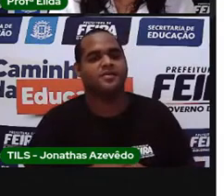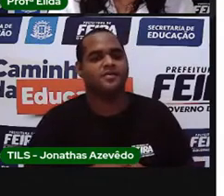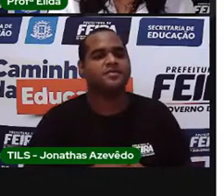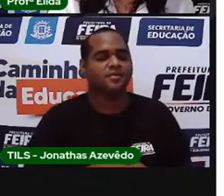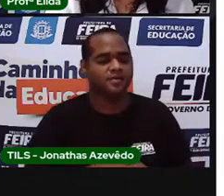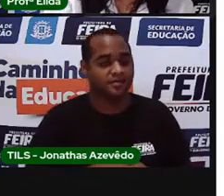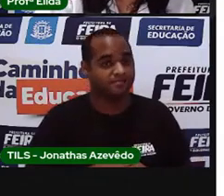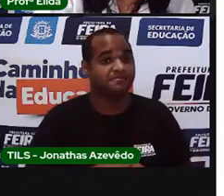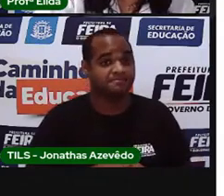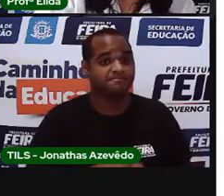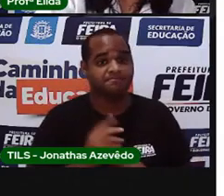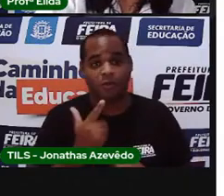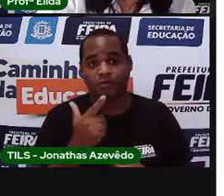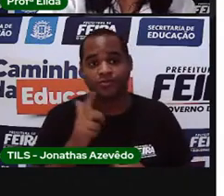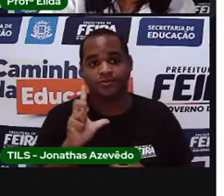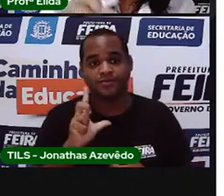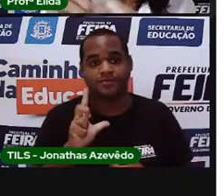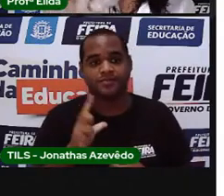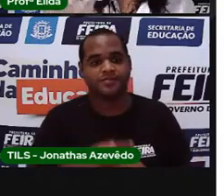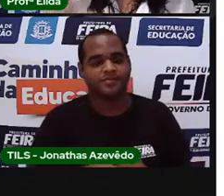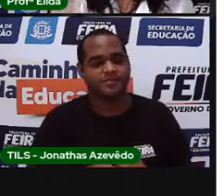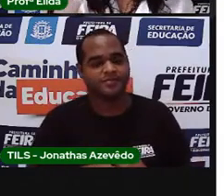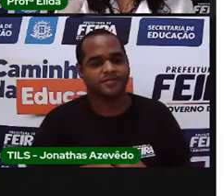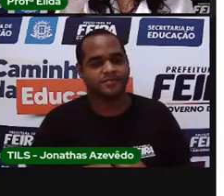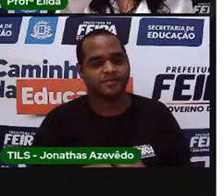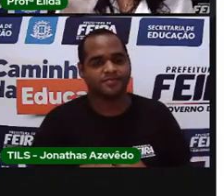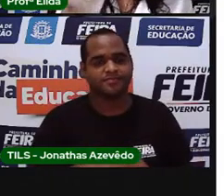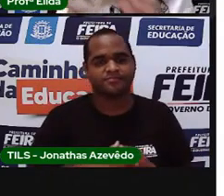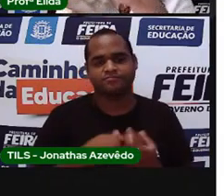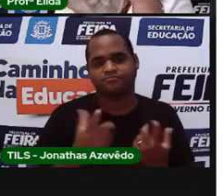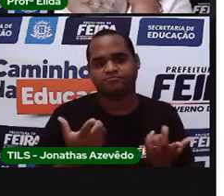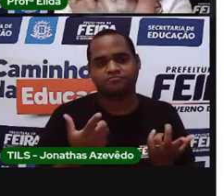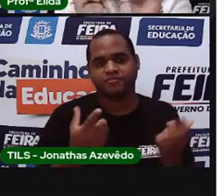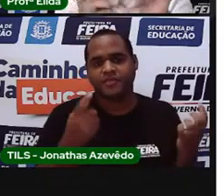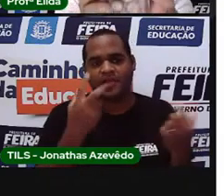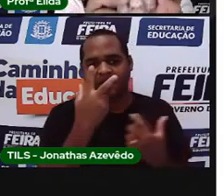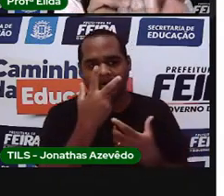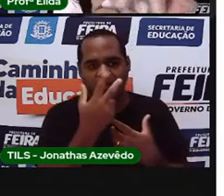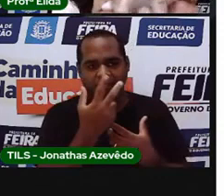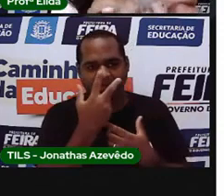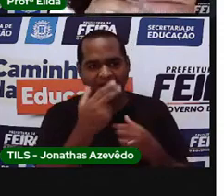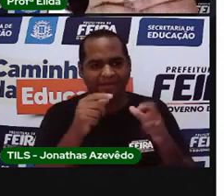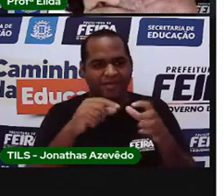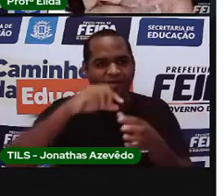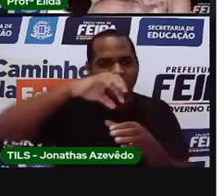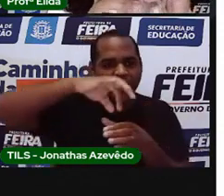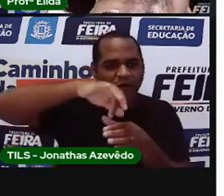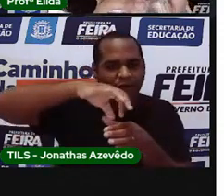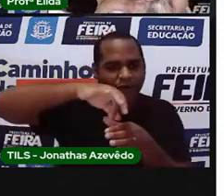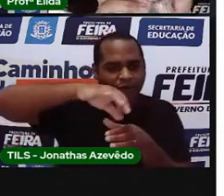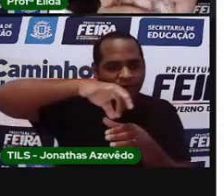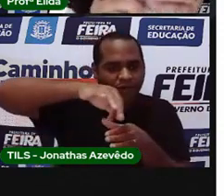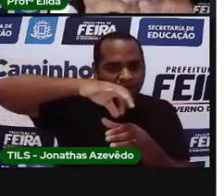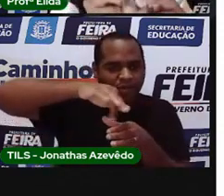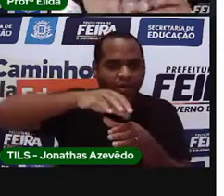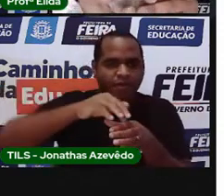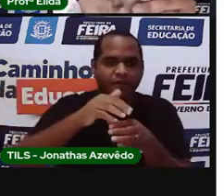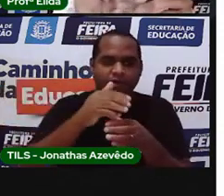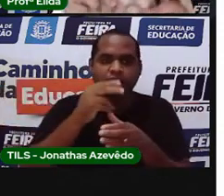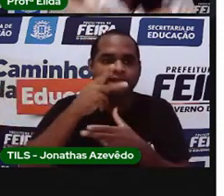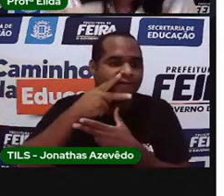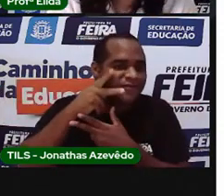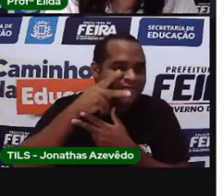A pró tem cortiças. Aquelas rolhas de garrafa de vinho.